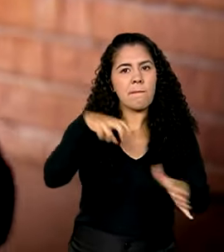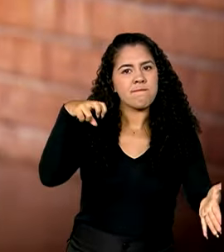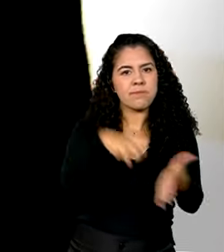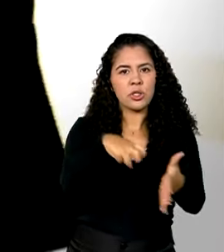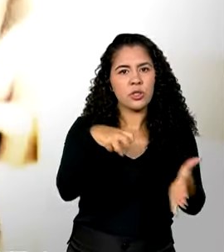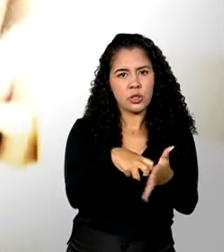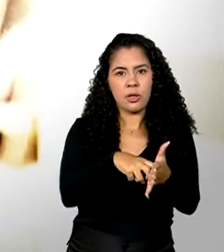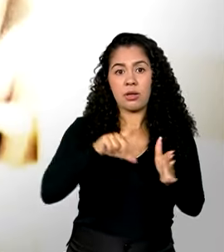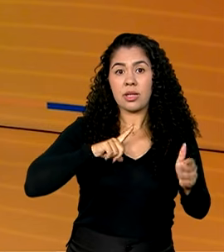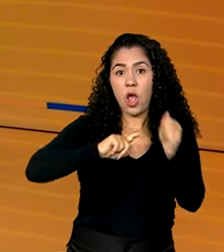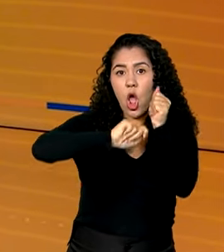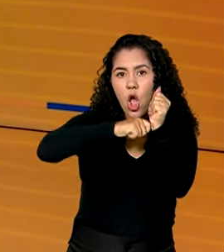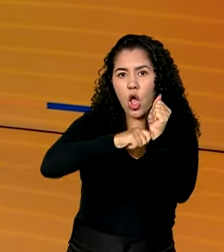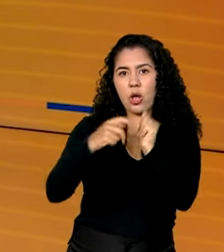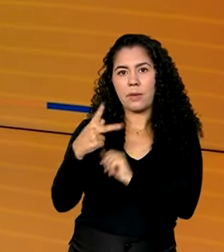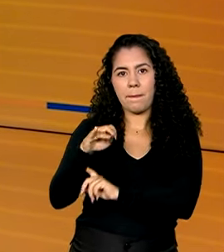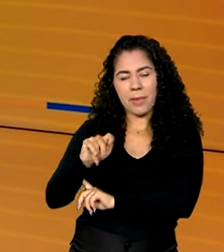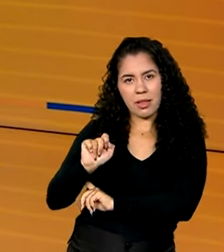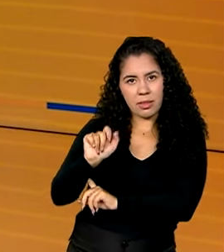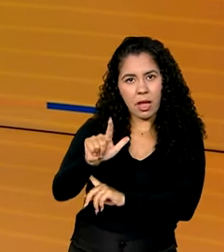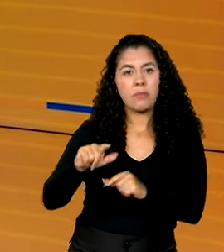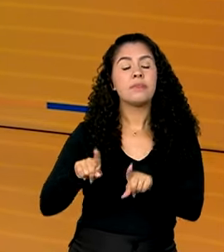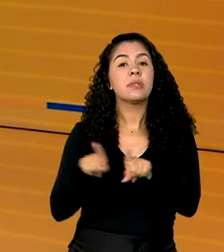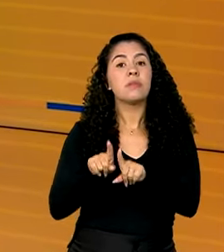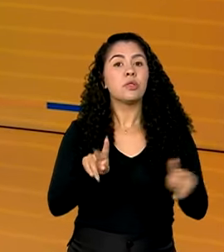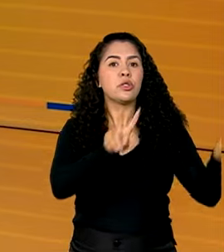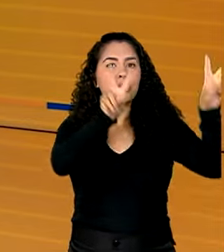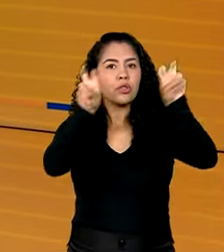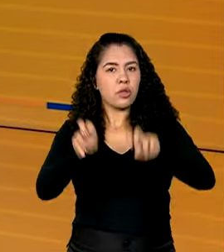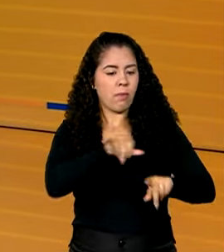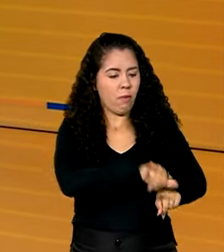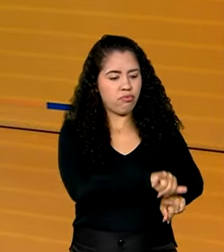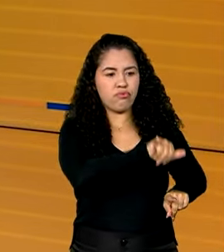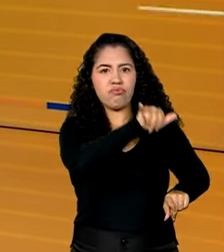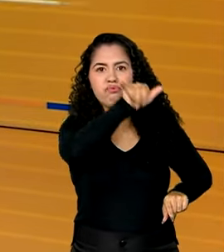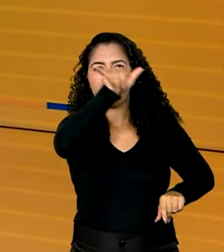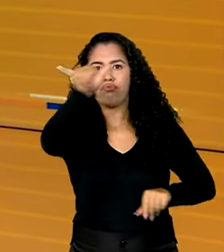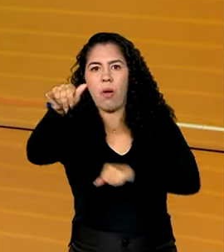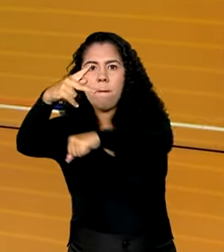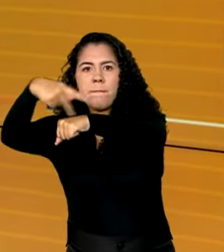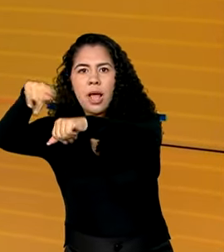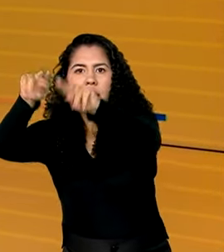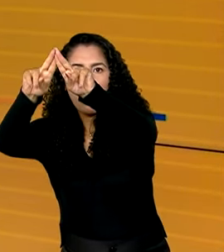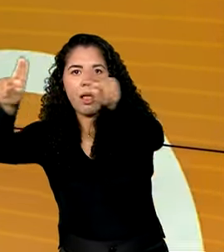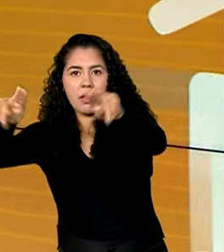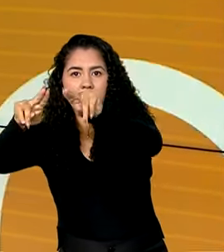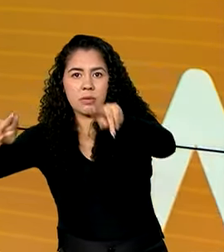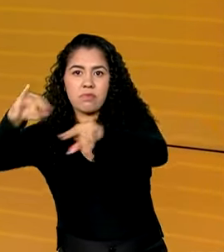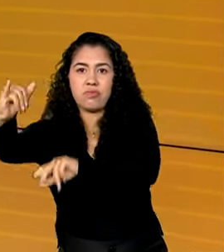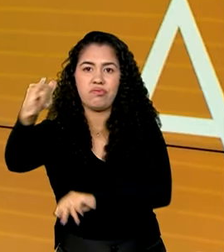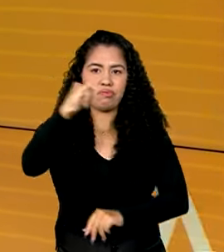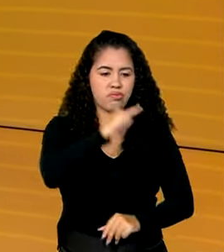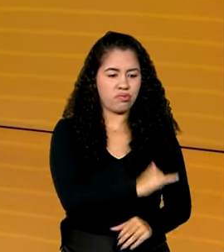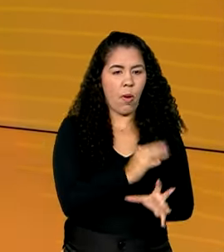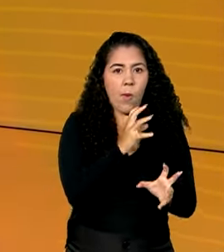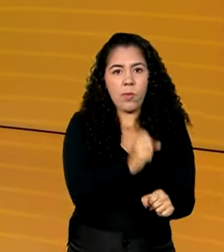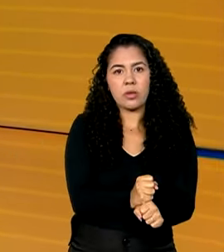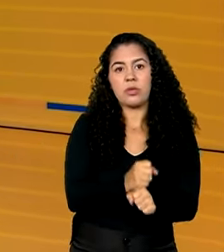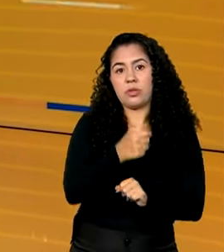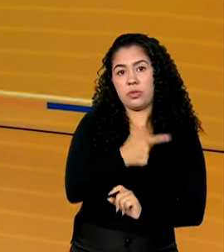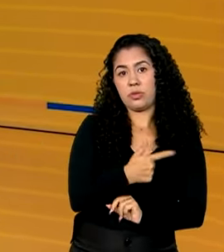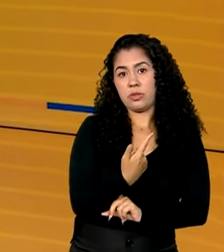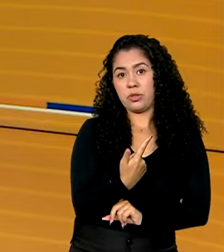prevista no Código Penal. Mais um voo de repatriação chega ao Brasil. A terceira aeronave trouxe 218